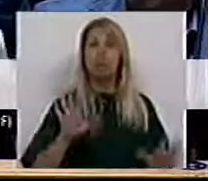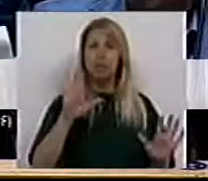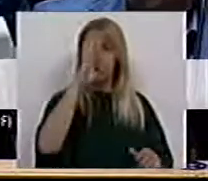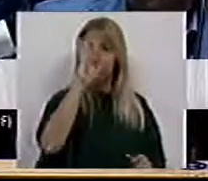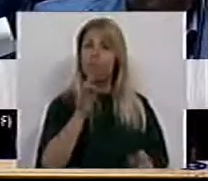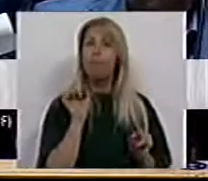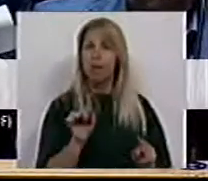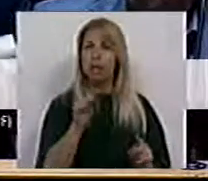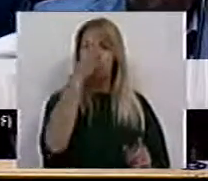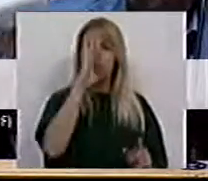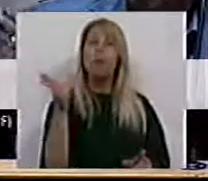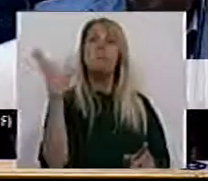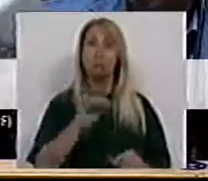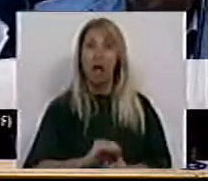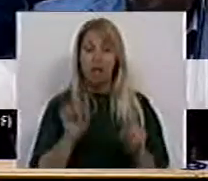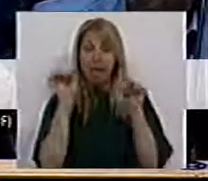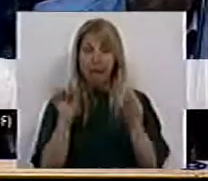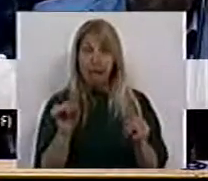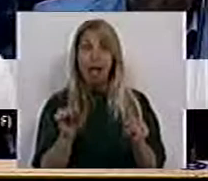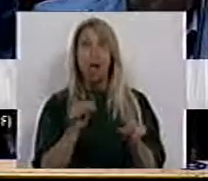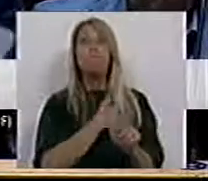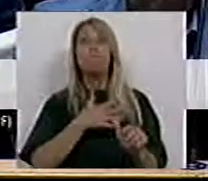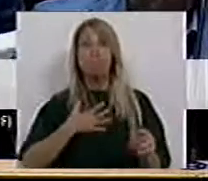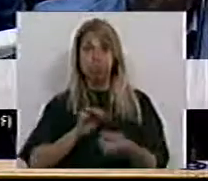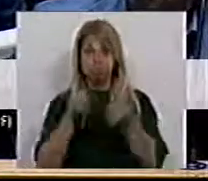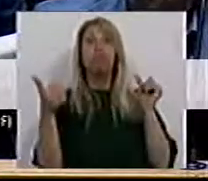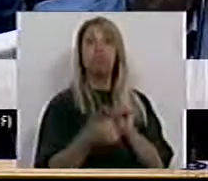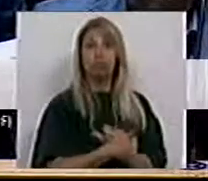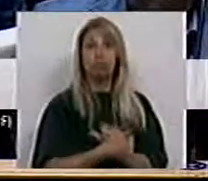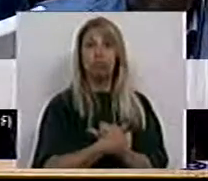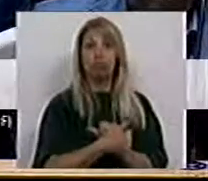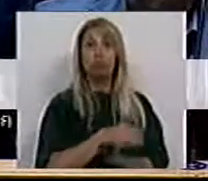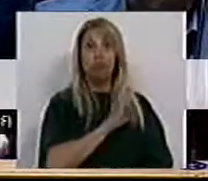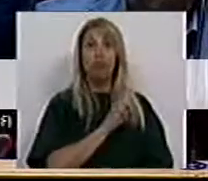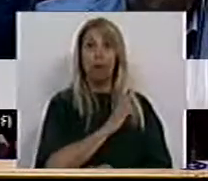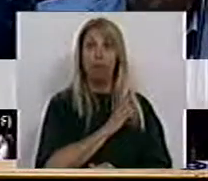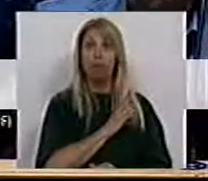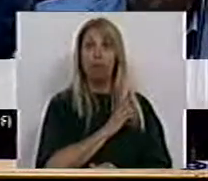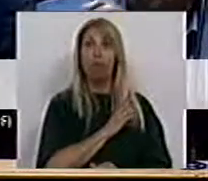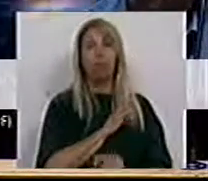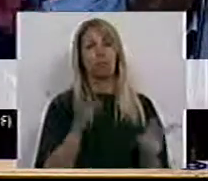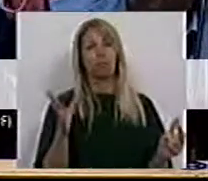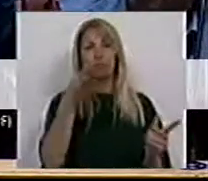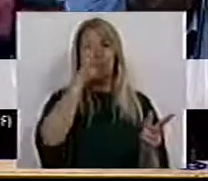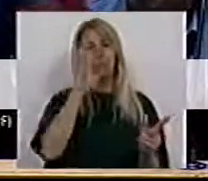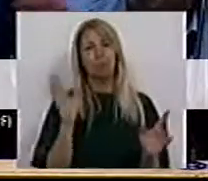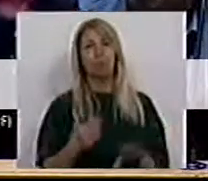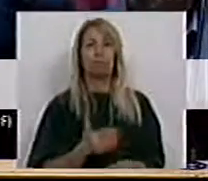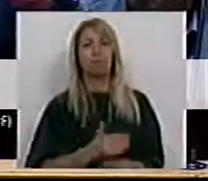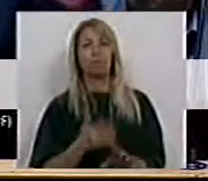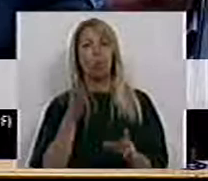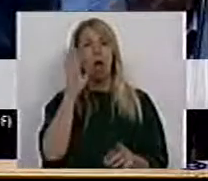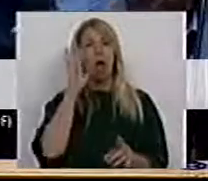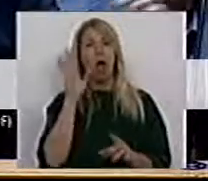ainda outra coisa. Esta privatização é também ela própria. antecâmara daquilo que sabemos que os privados melhor